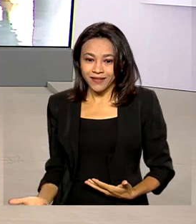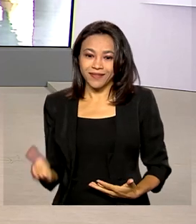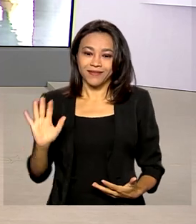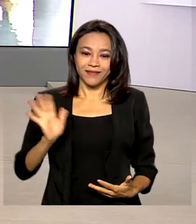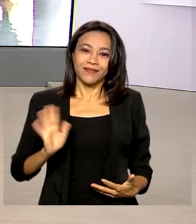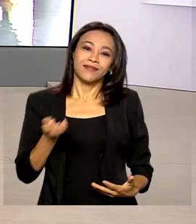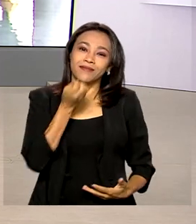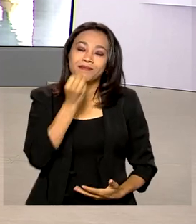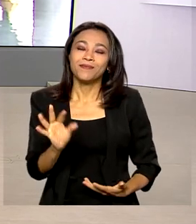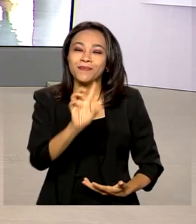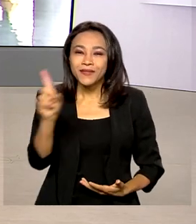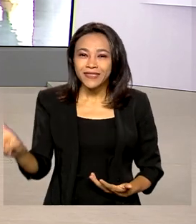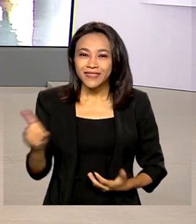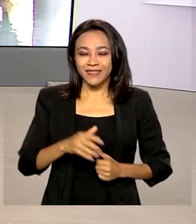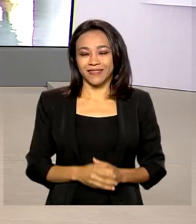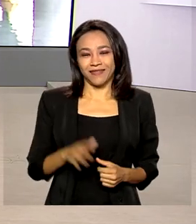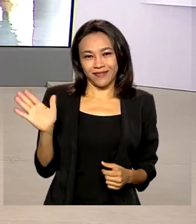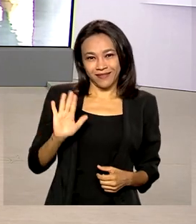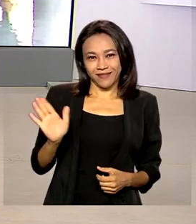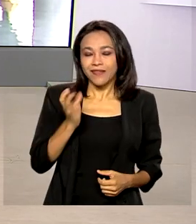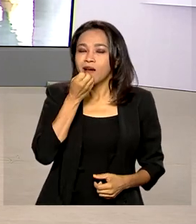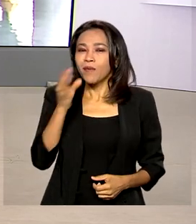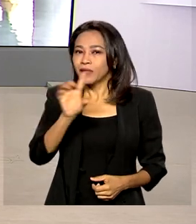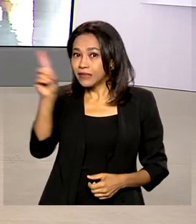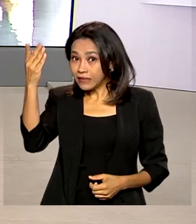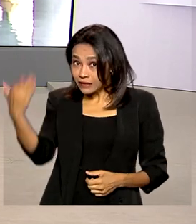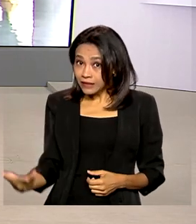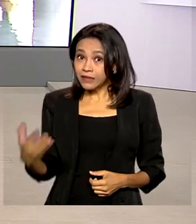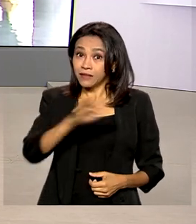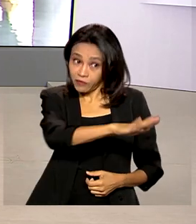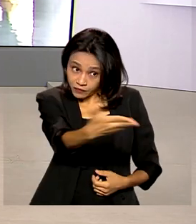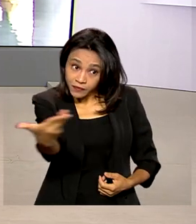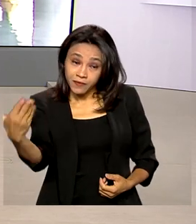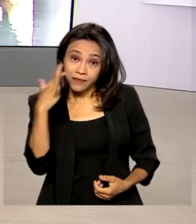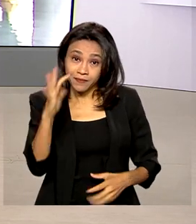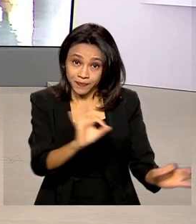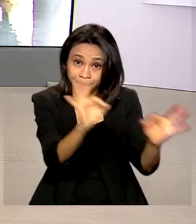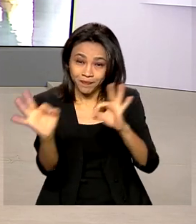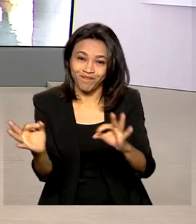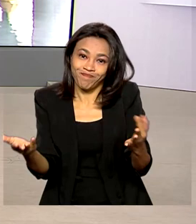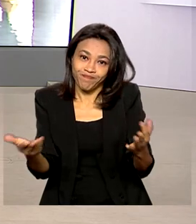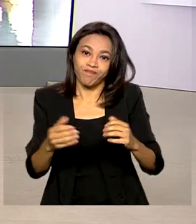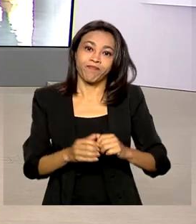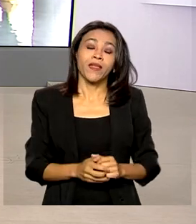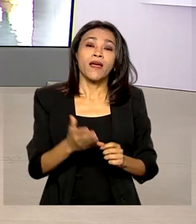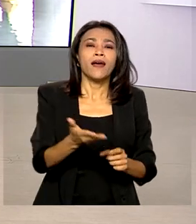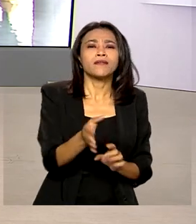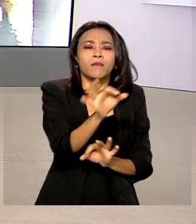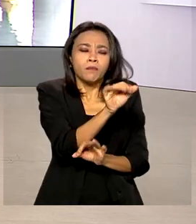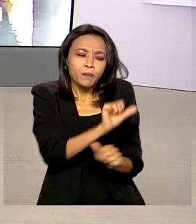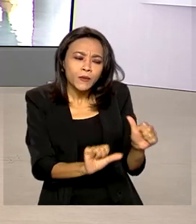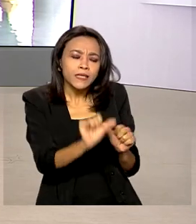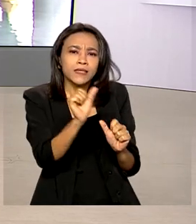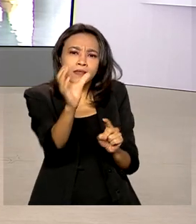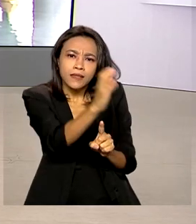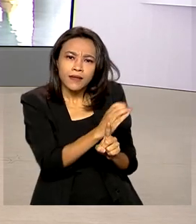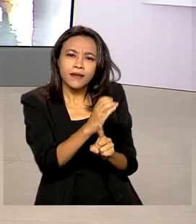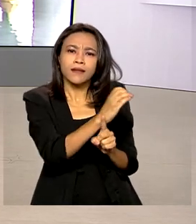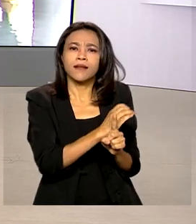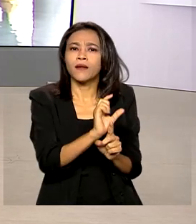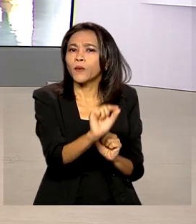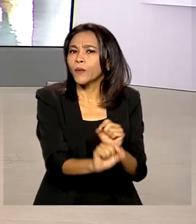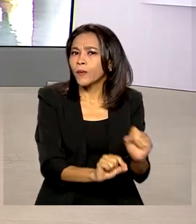Márcia, bom dia. Oi Renata, bom dia pra você, bom dia a todos que nos acompanham. Pois é, essa reprogramação de calendário faz parte,